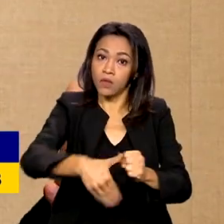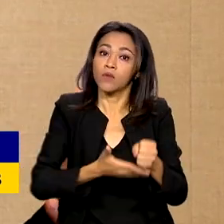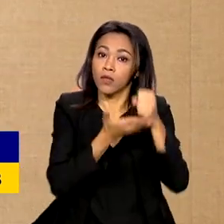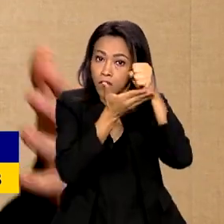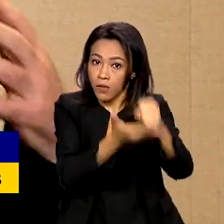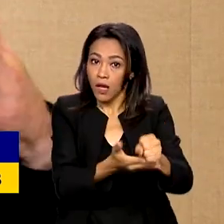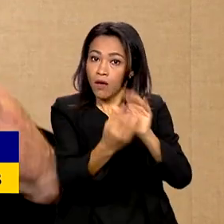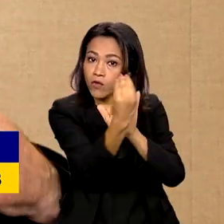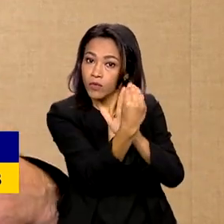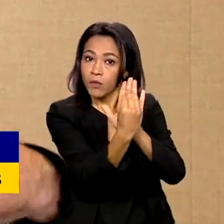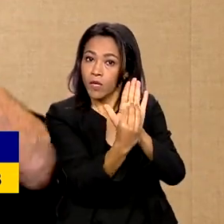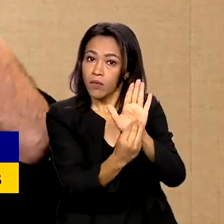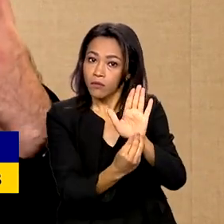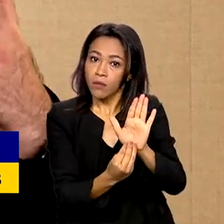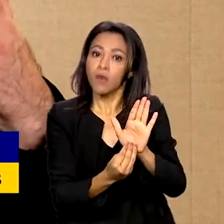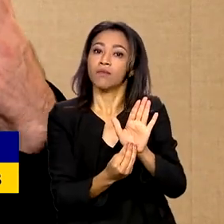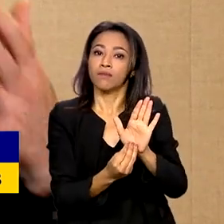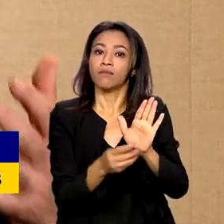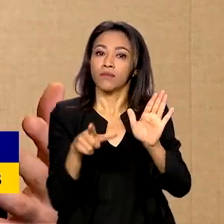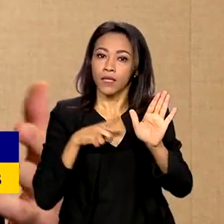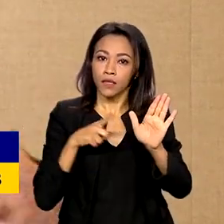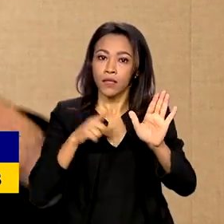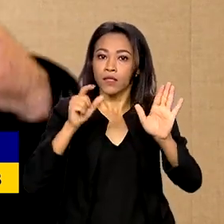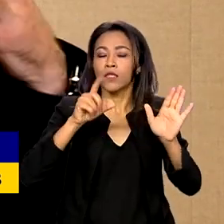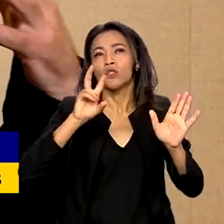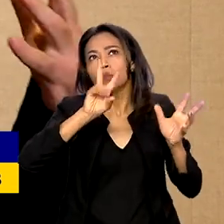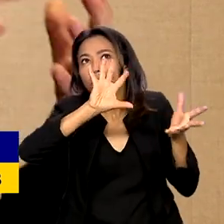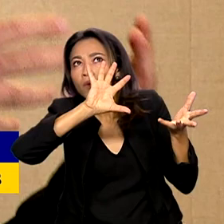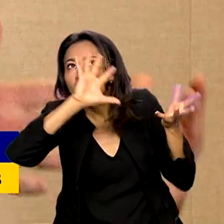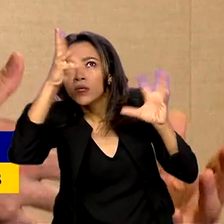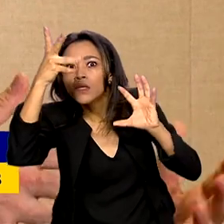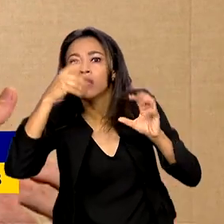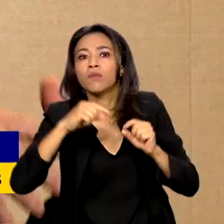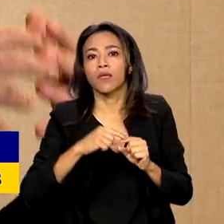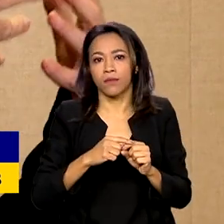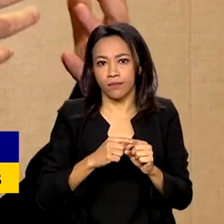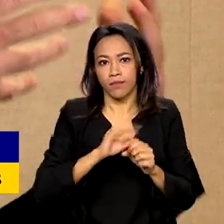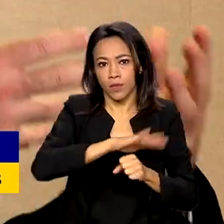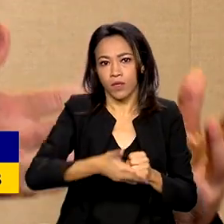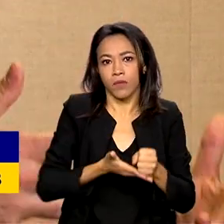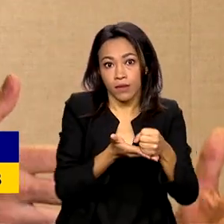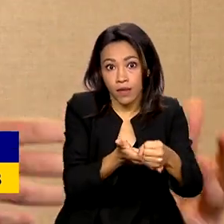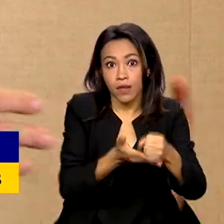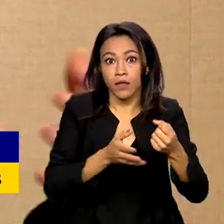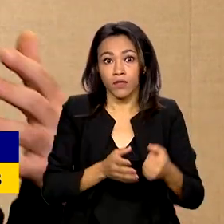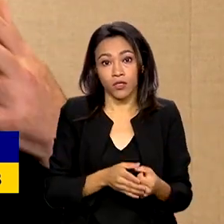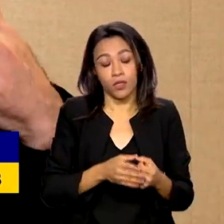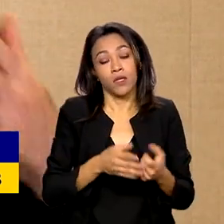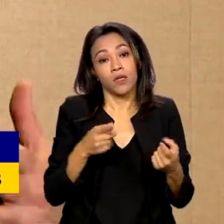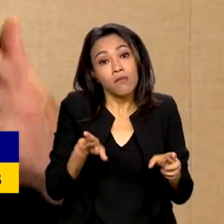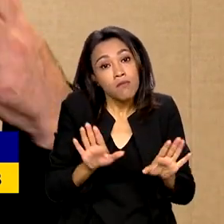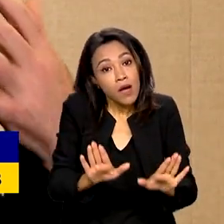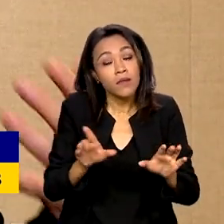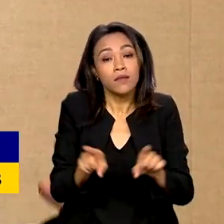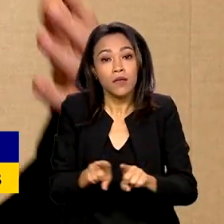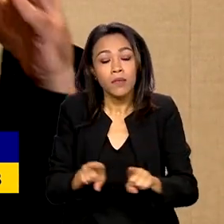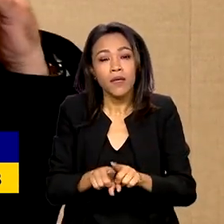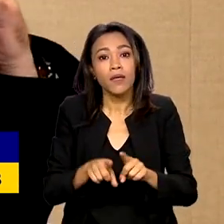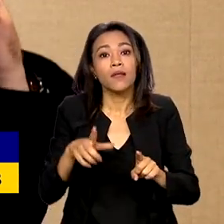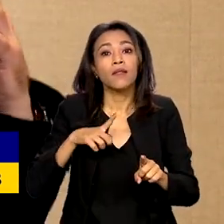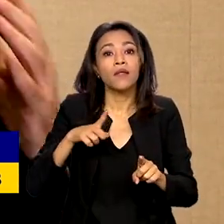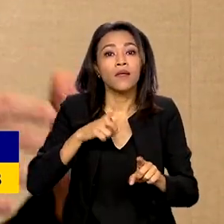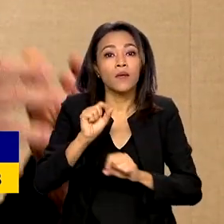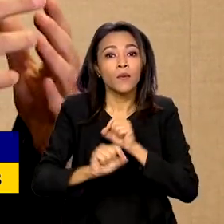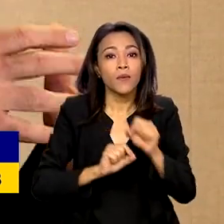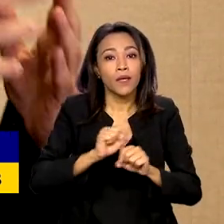as dimensões. Sustentável climaticamente, em termos da floresta, mas também em termos das pessoas